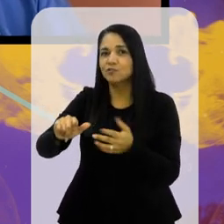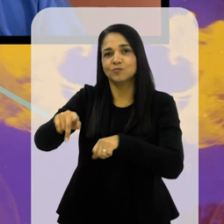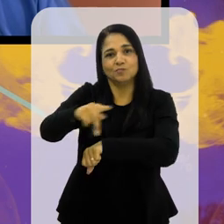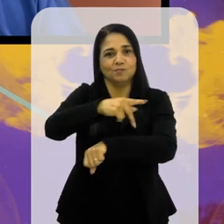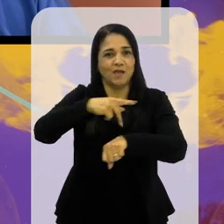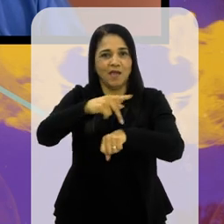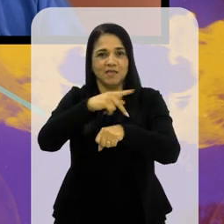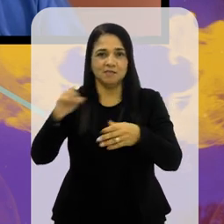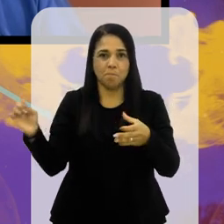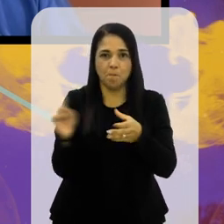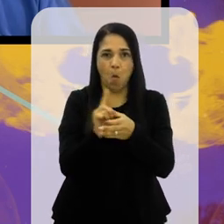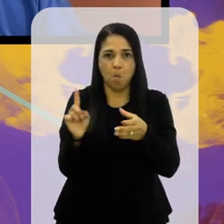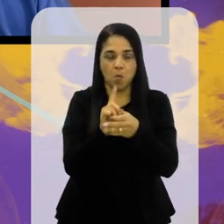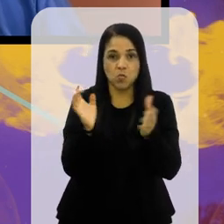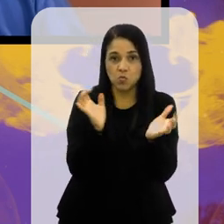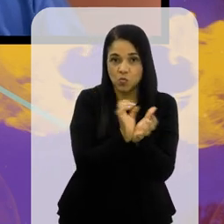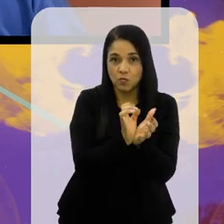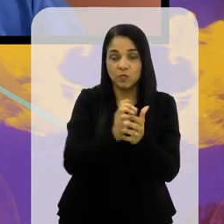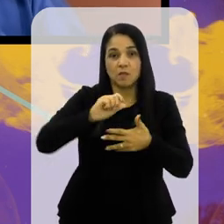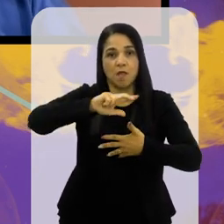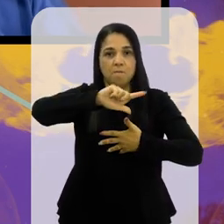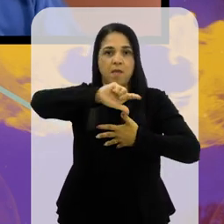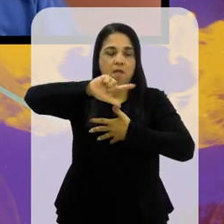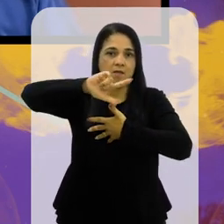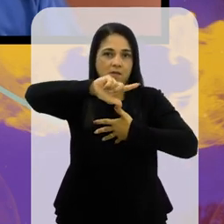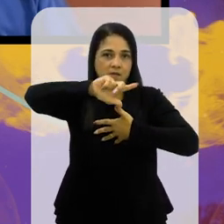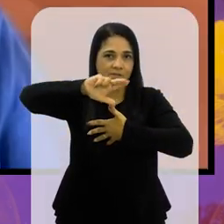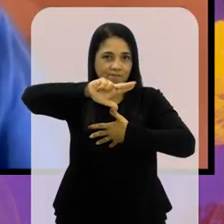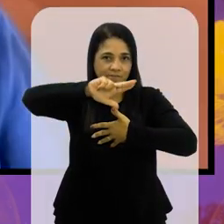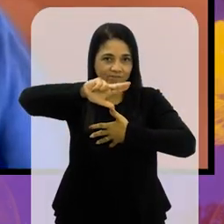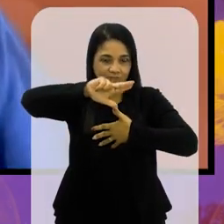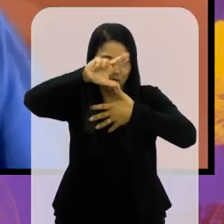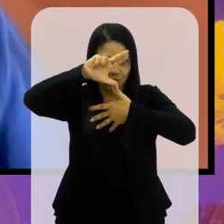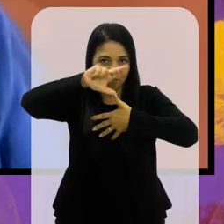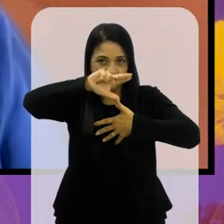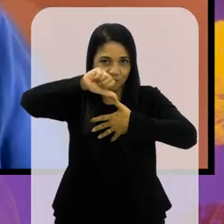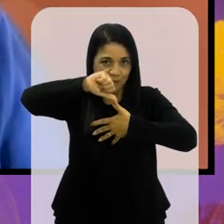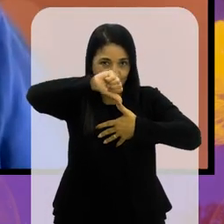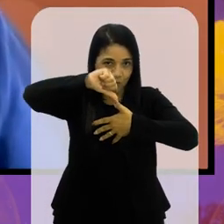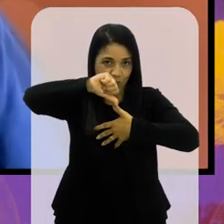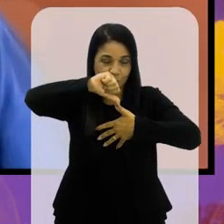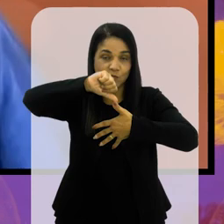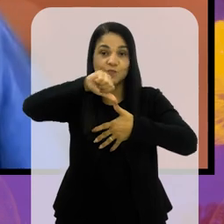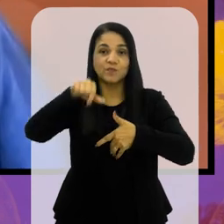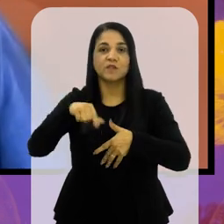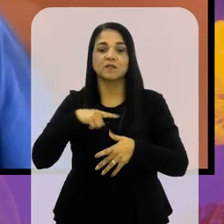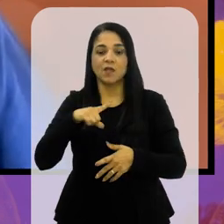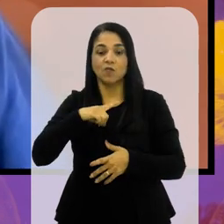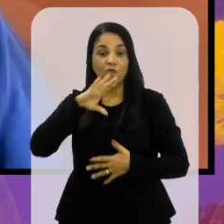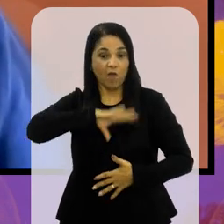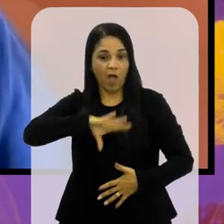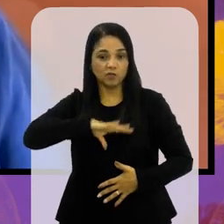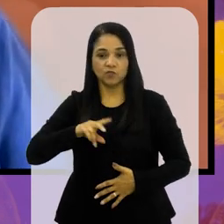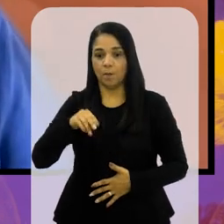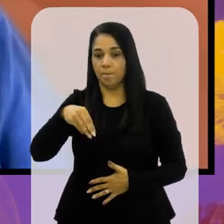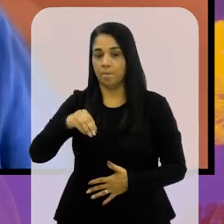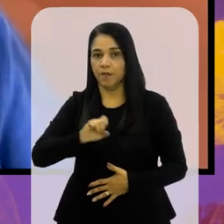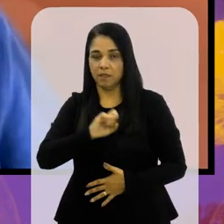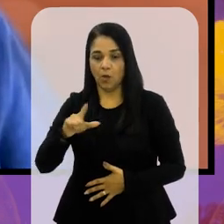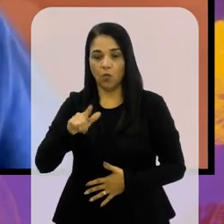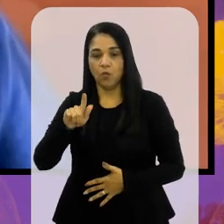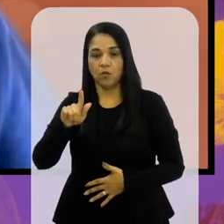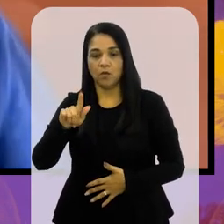países da América do Sul. O próprio Vasco da Gama, você tem o Medel,